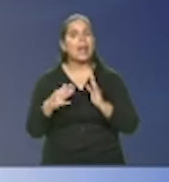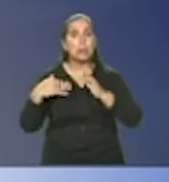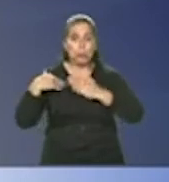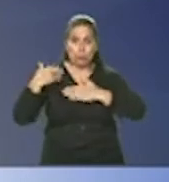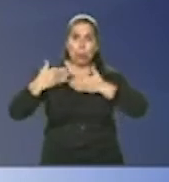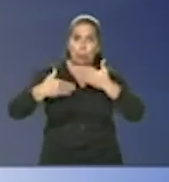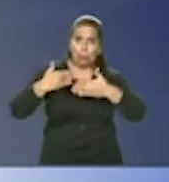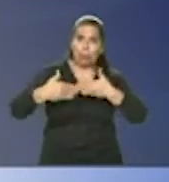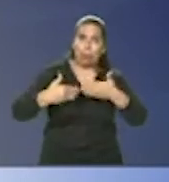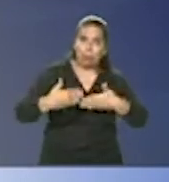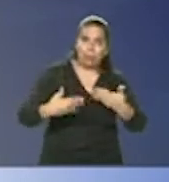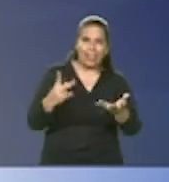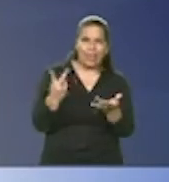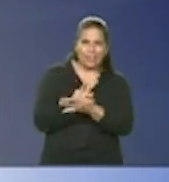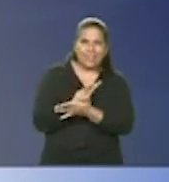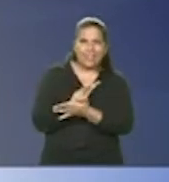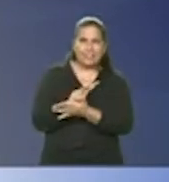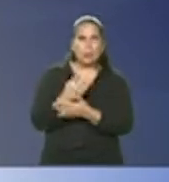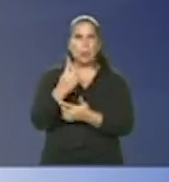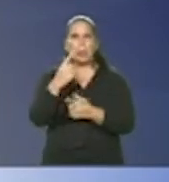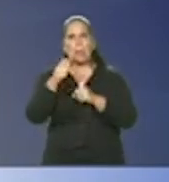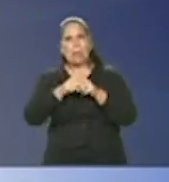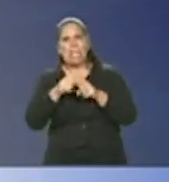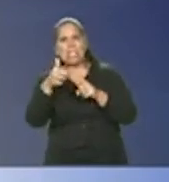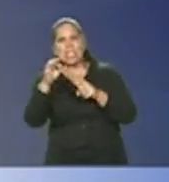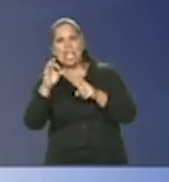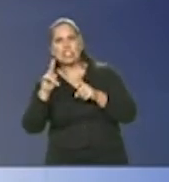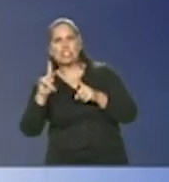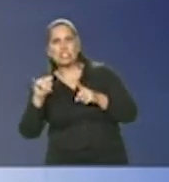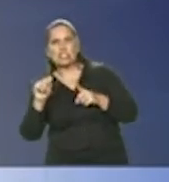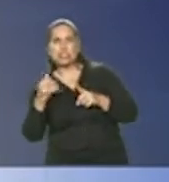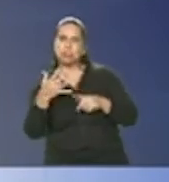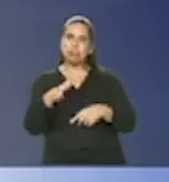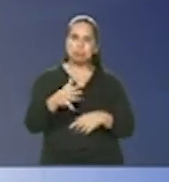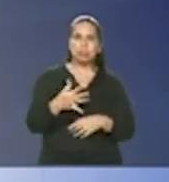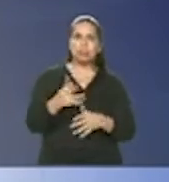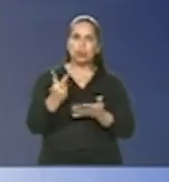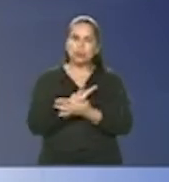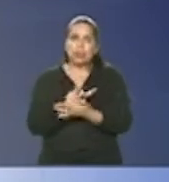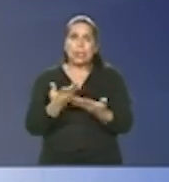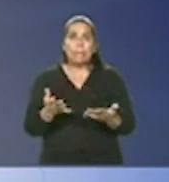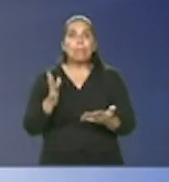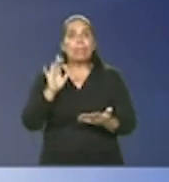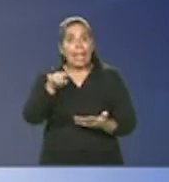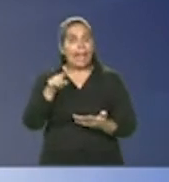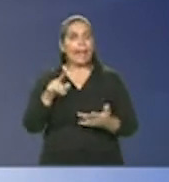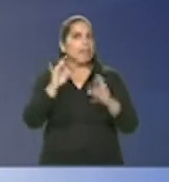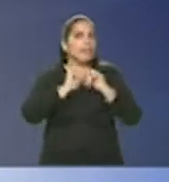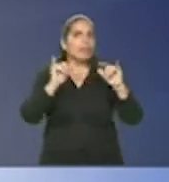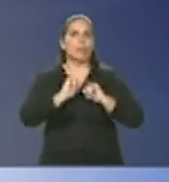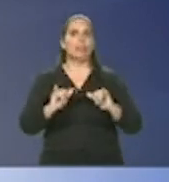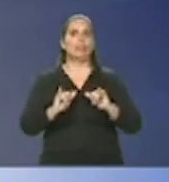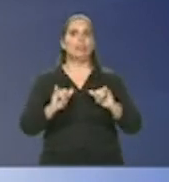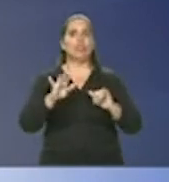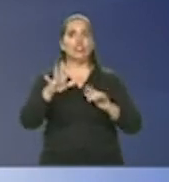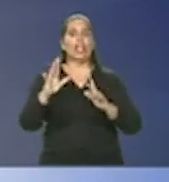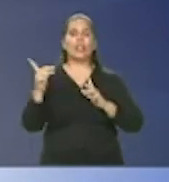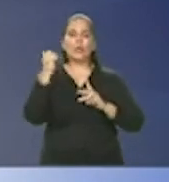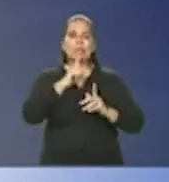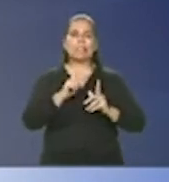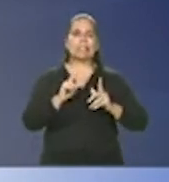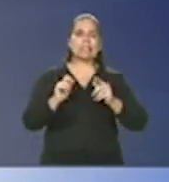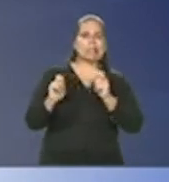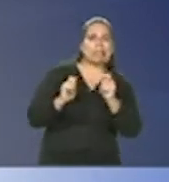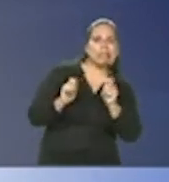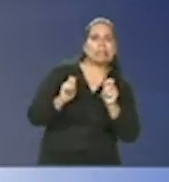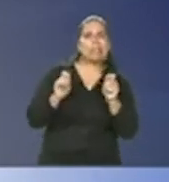essa história mais ou menos um mês e dez dias então acho que esse é o recado a gente está controlando está em